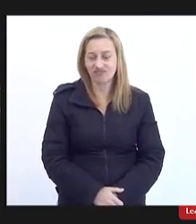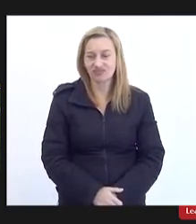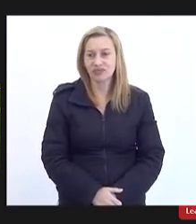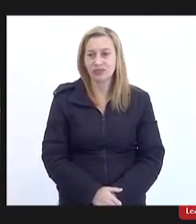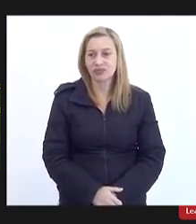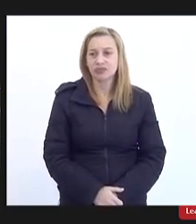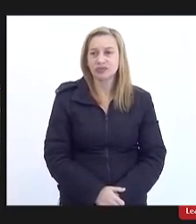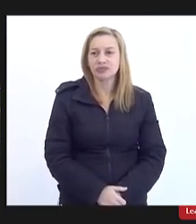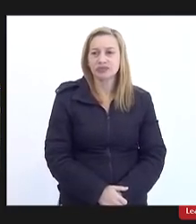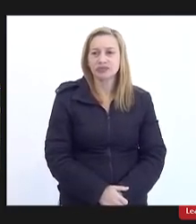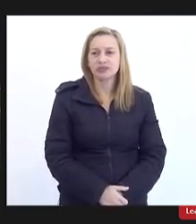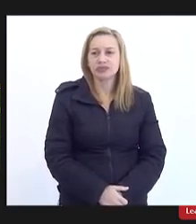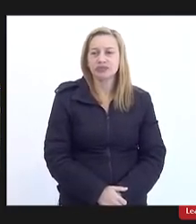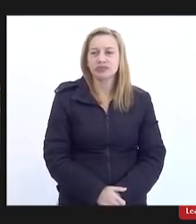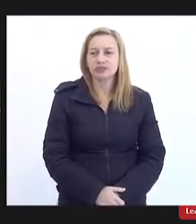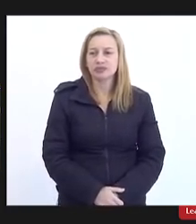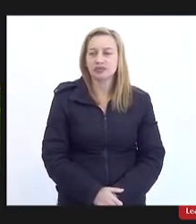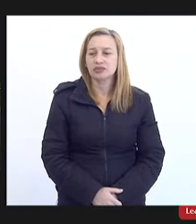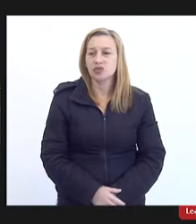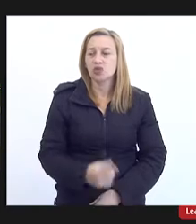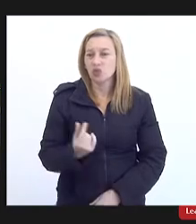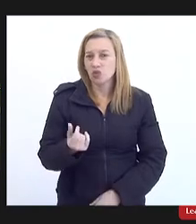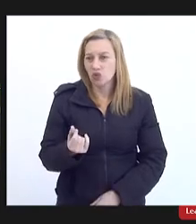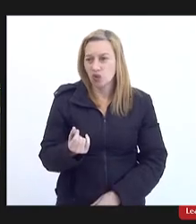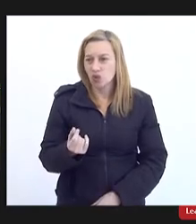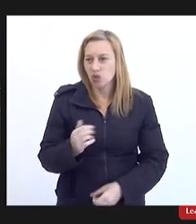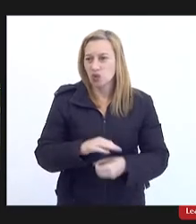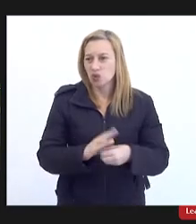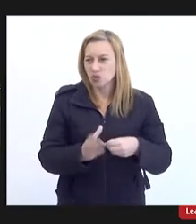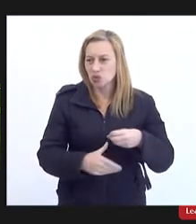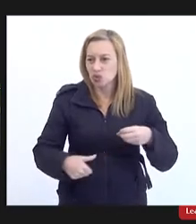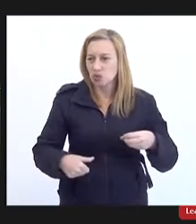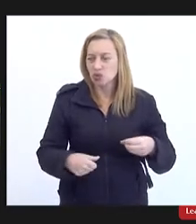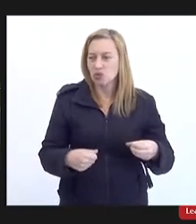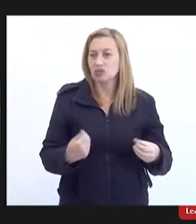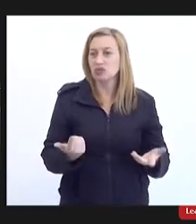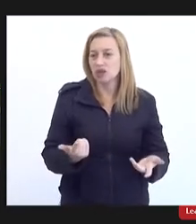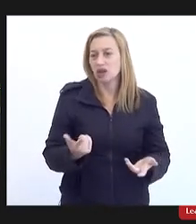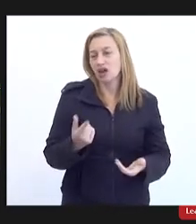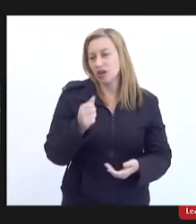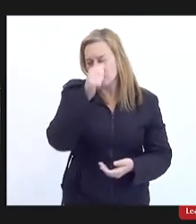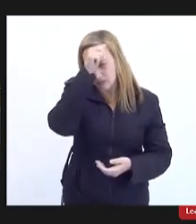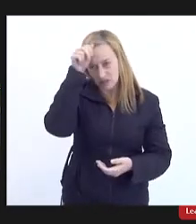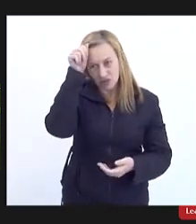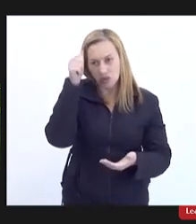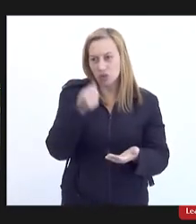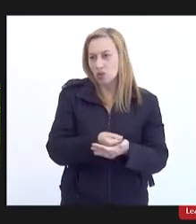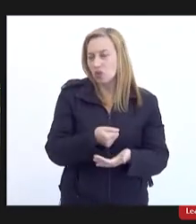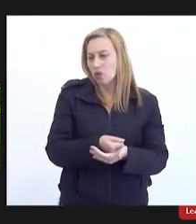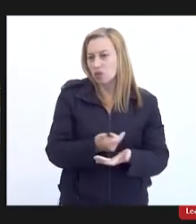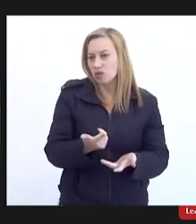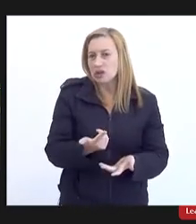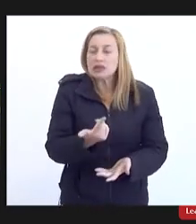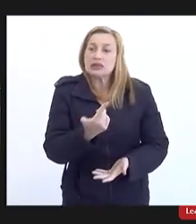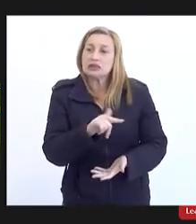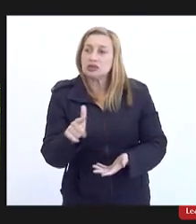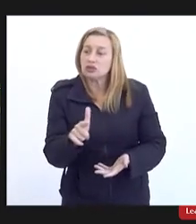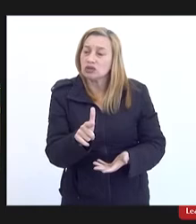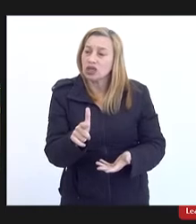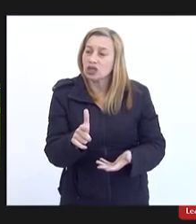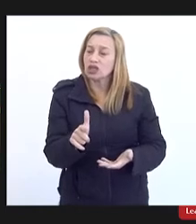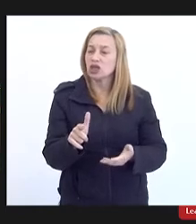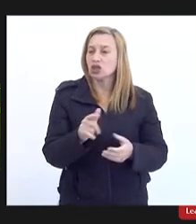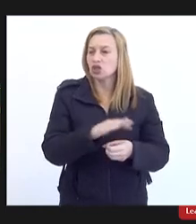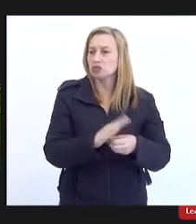e a taxa também do esgoto é cobrado pela prefeitura ora bó se não tem esgoto porque que a prefeitura vai cobrar